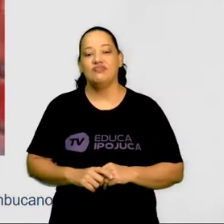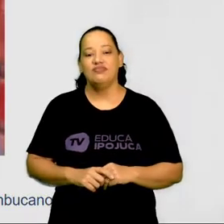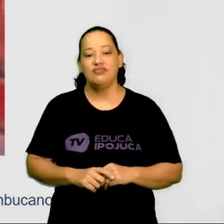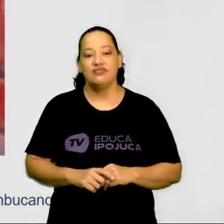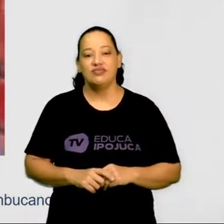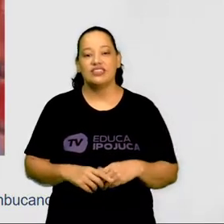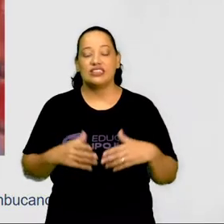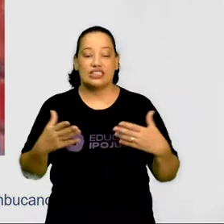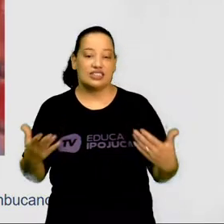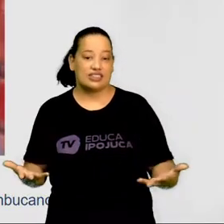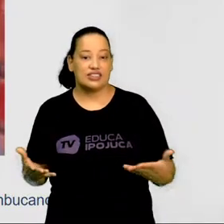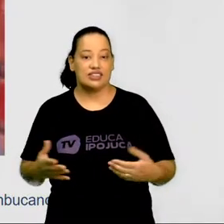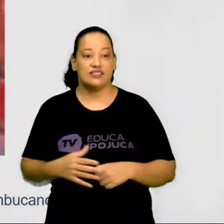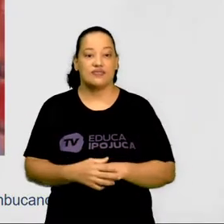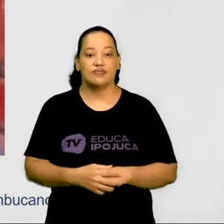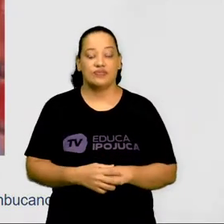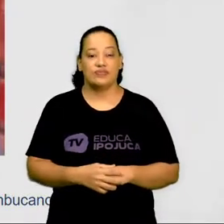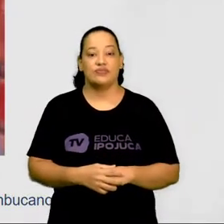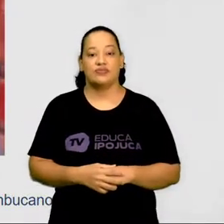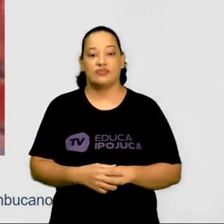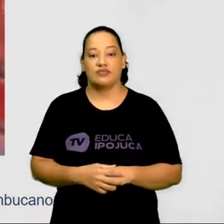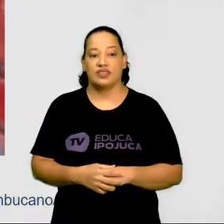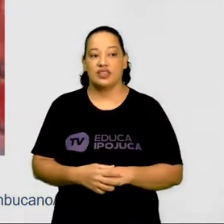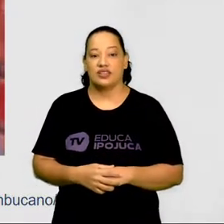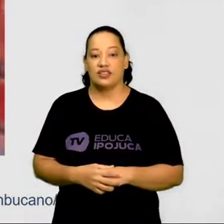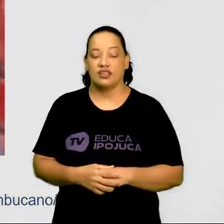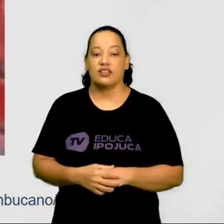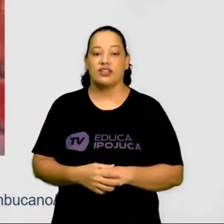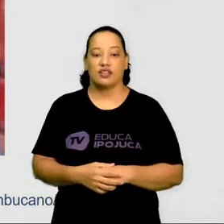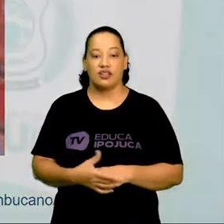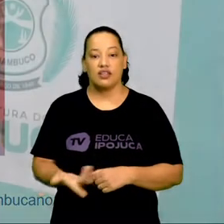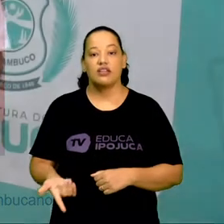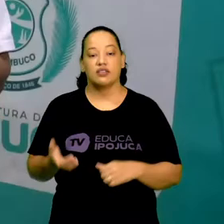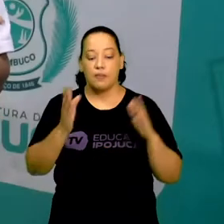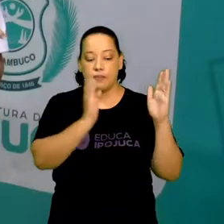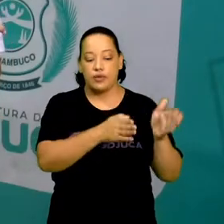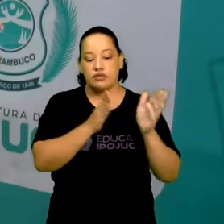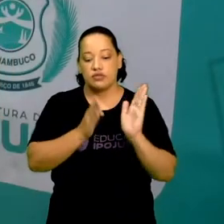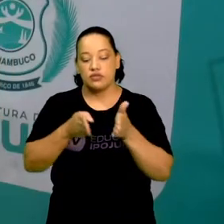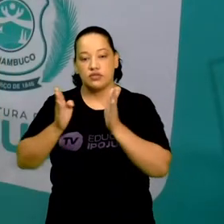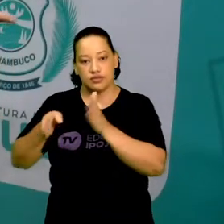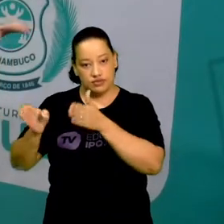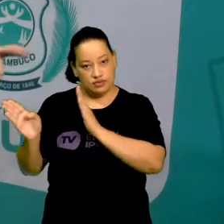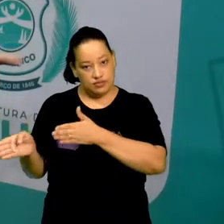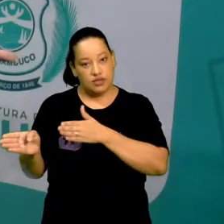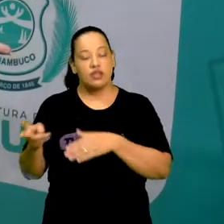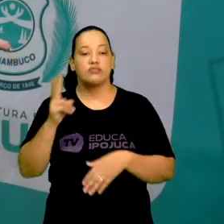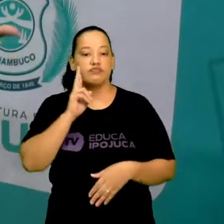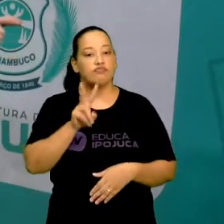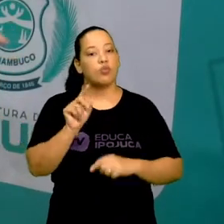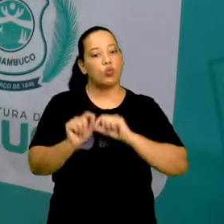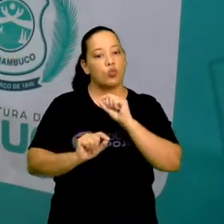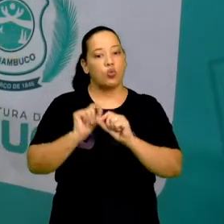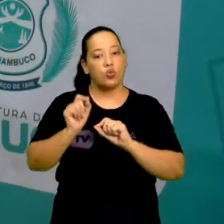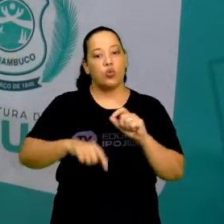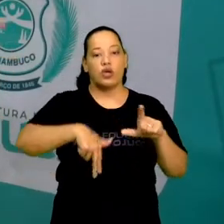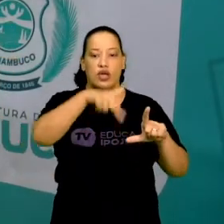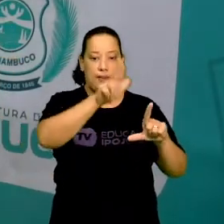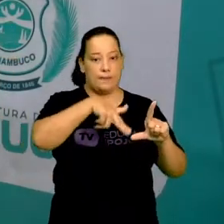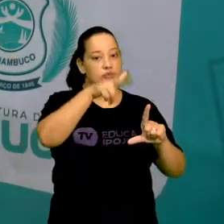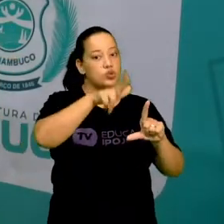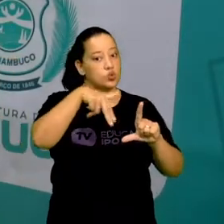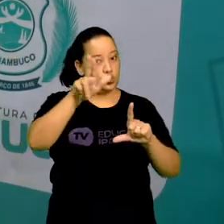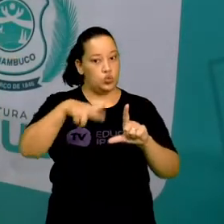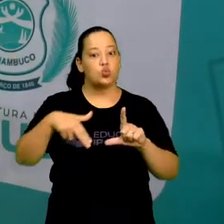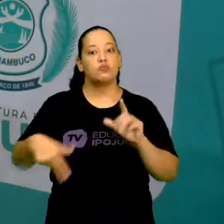E aí, categorizando agora passo a passo, eu trago para vocês a pintura, como que faz